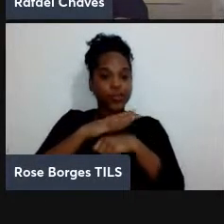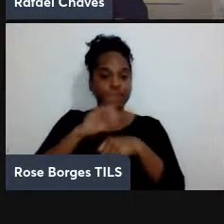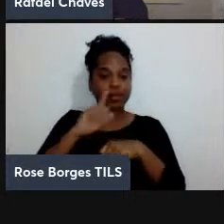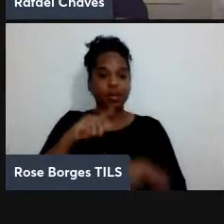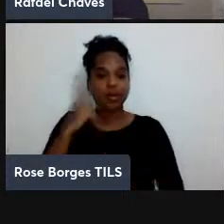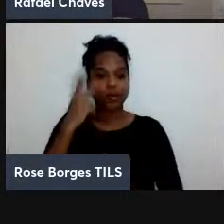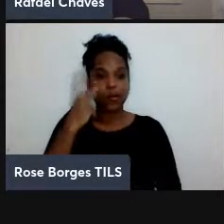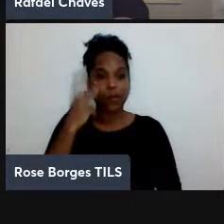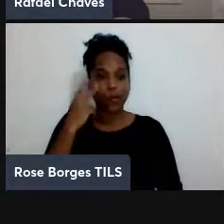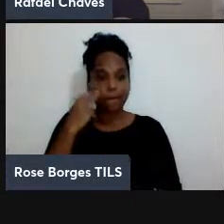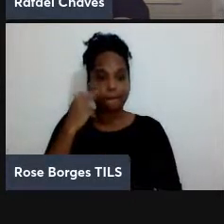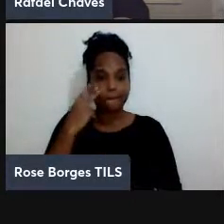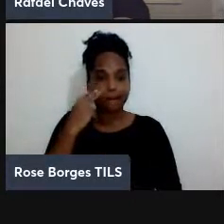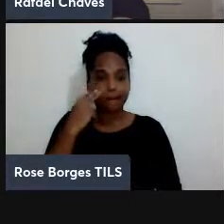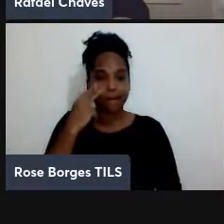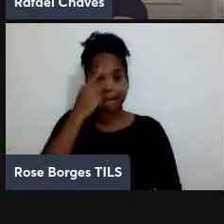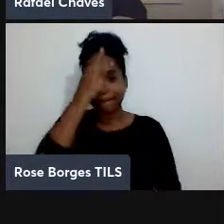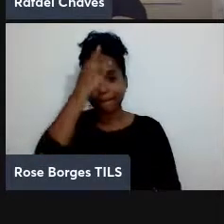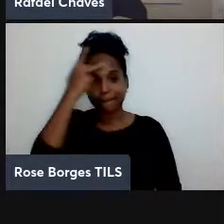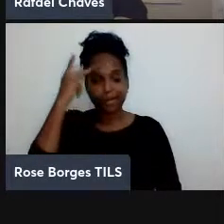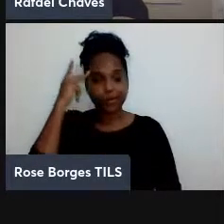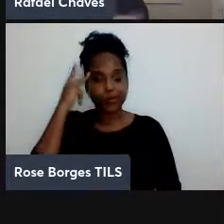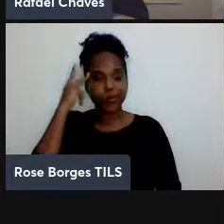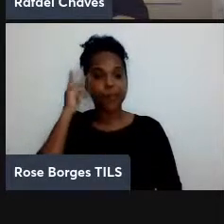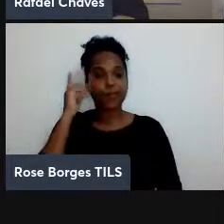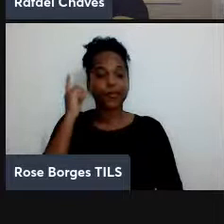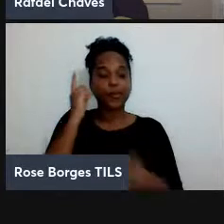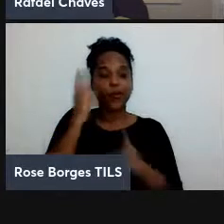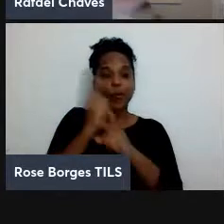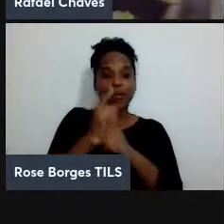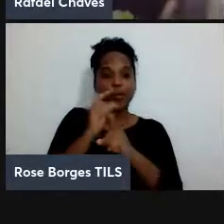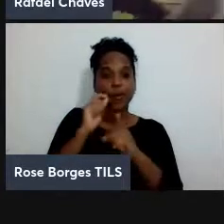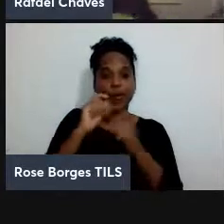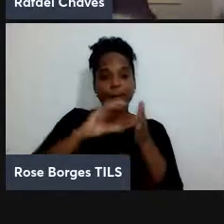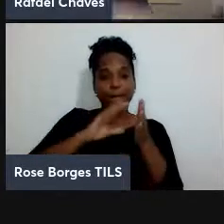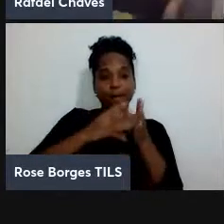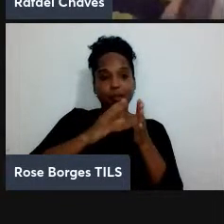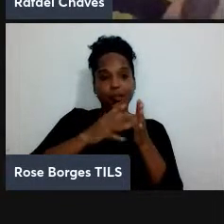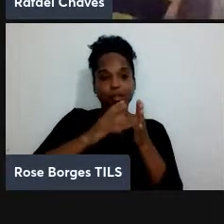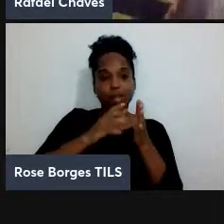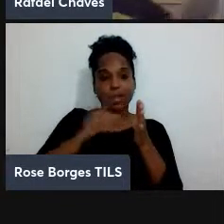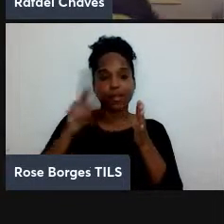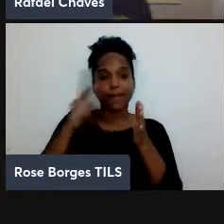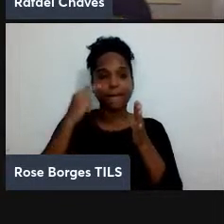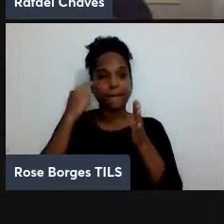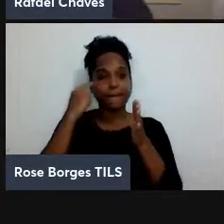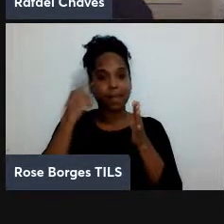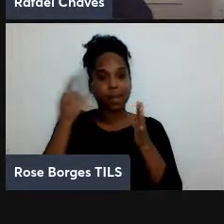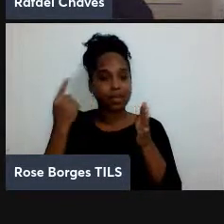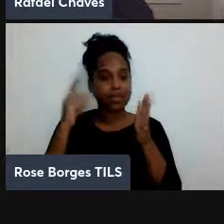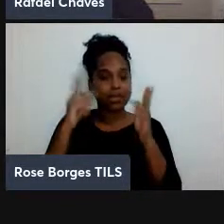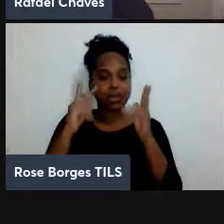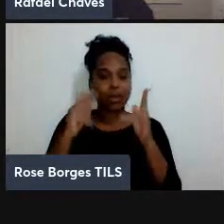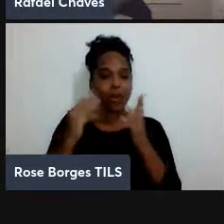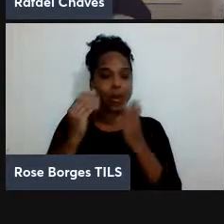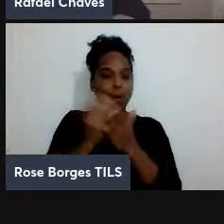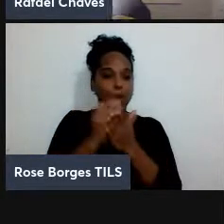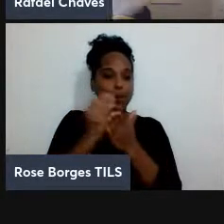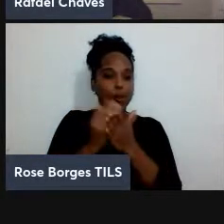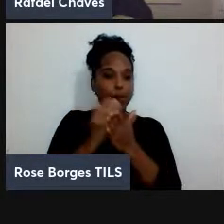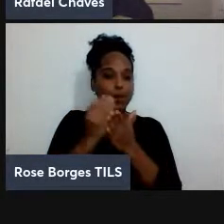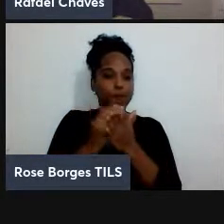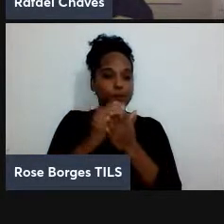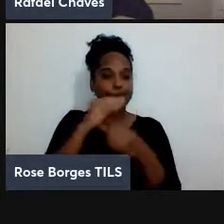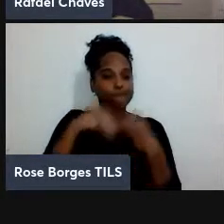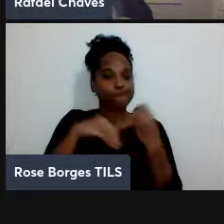um certo item num banco de dados desordenado então pense que eu tenho aqui uma pilha de livros está tudo zoneado em uma montanha de livros e eu